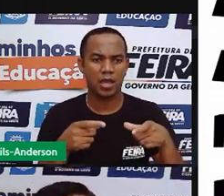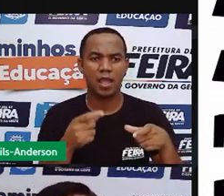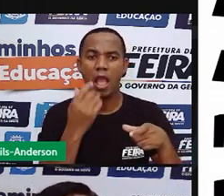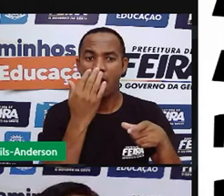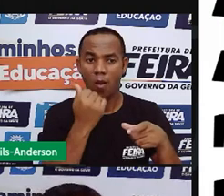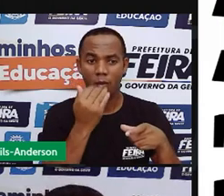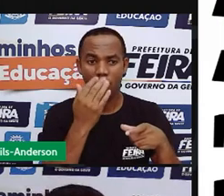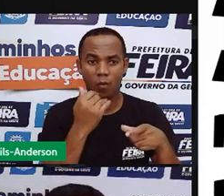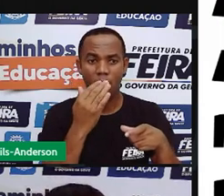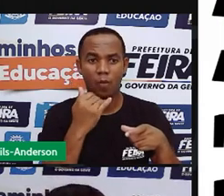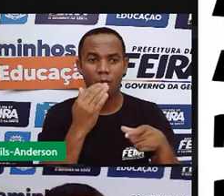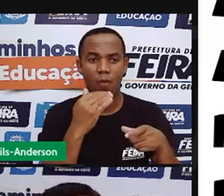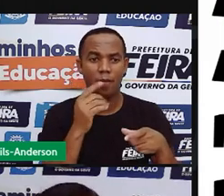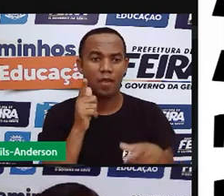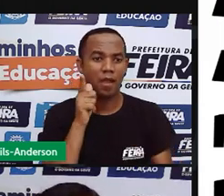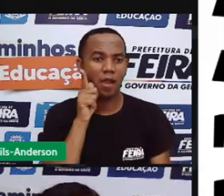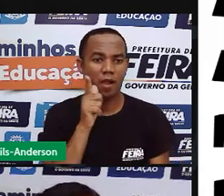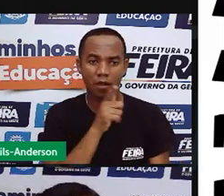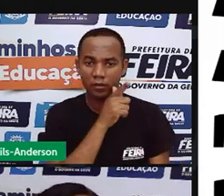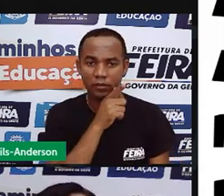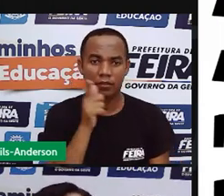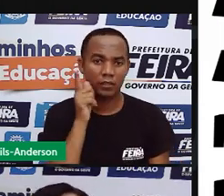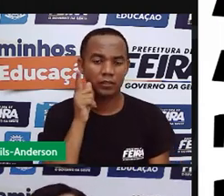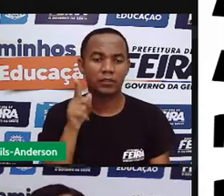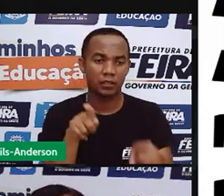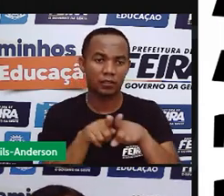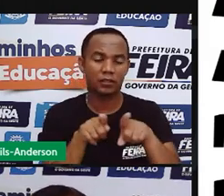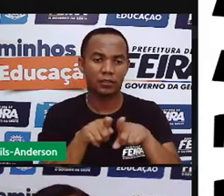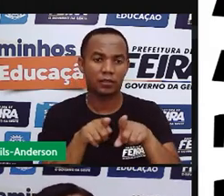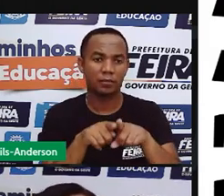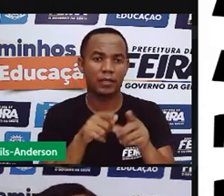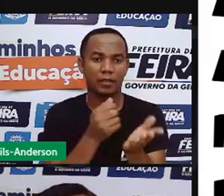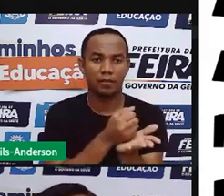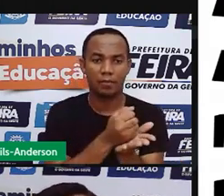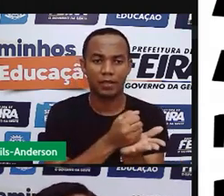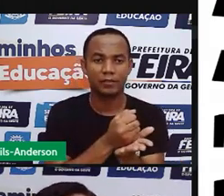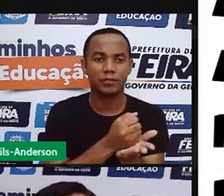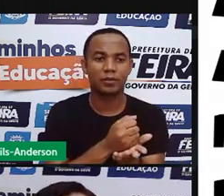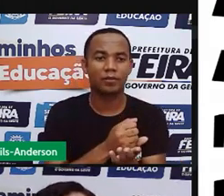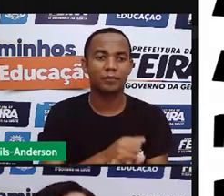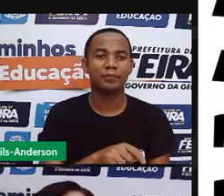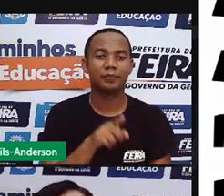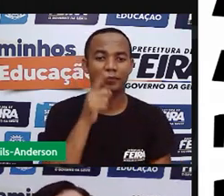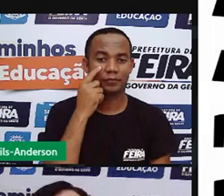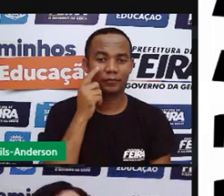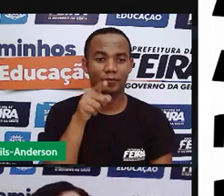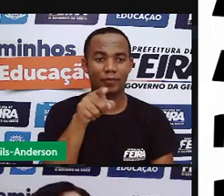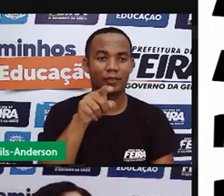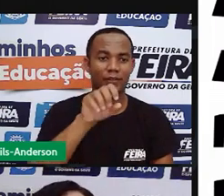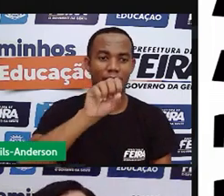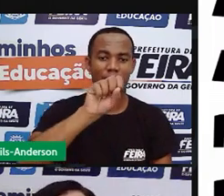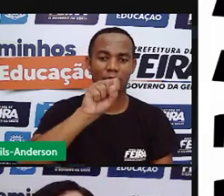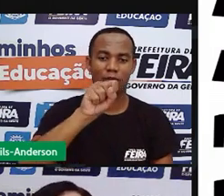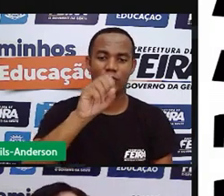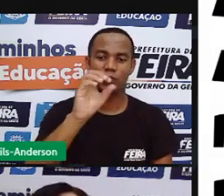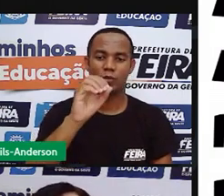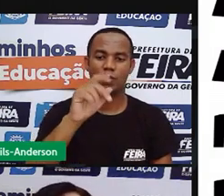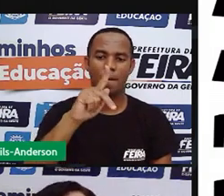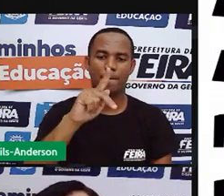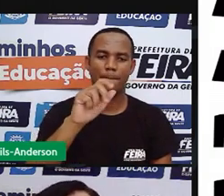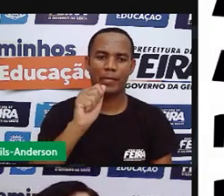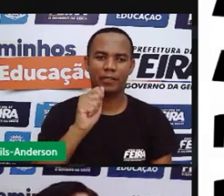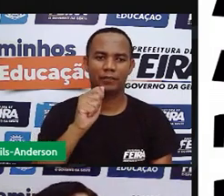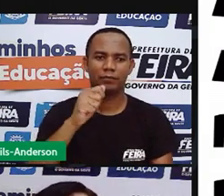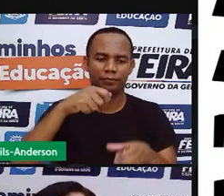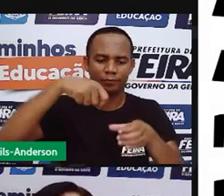e pela medicina, verdade. A sopa da rã é muito nutritiva, principalmente para